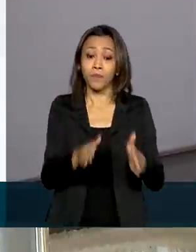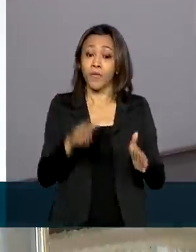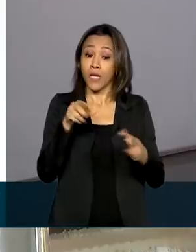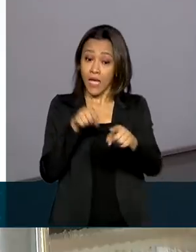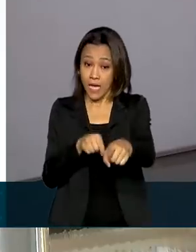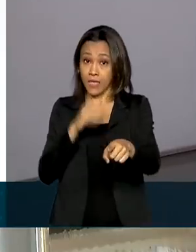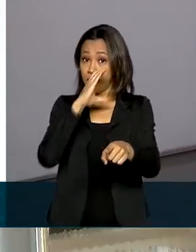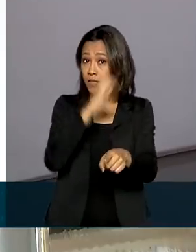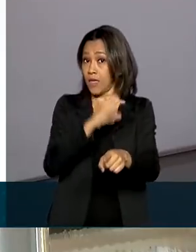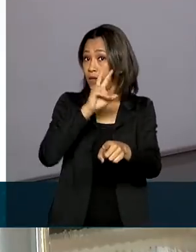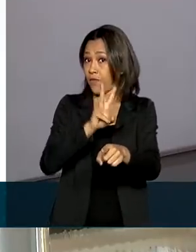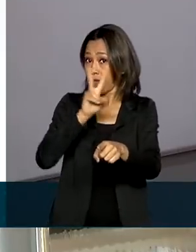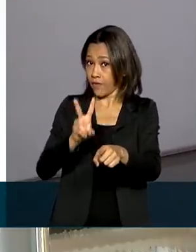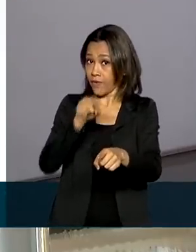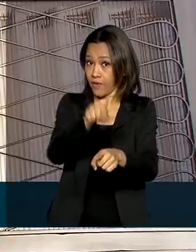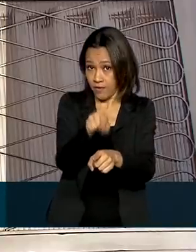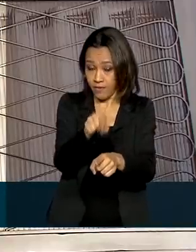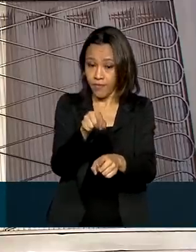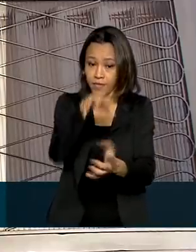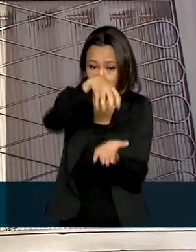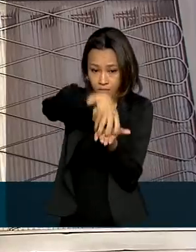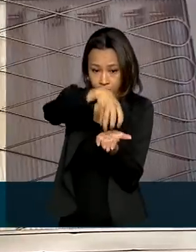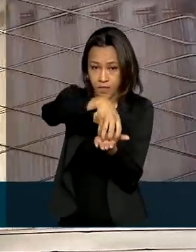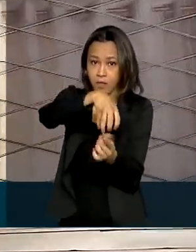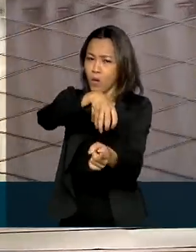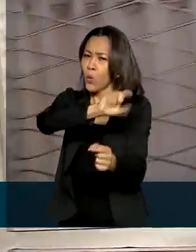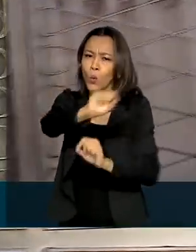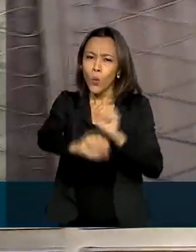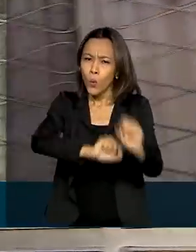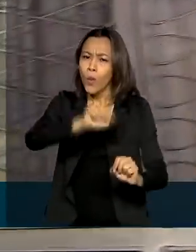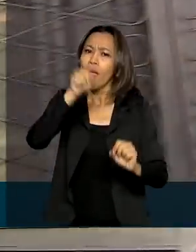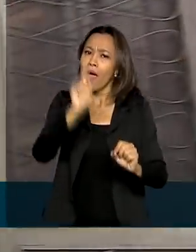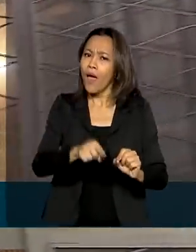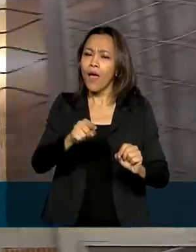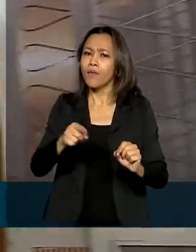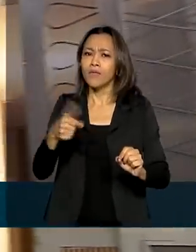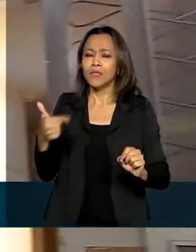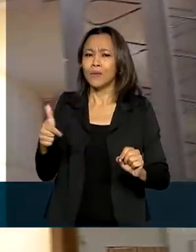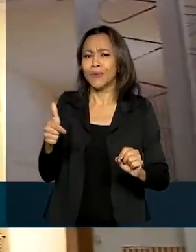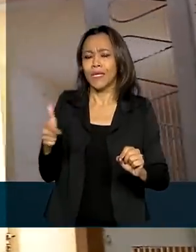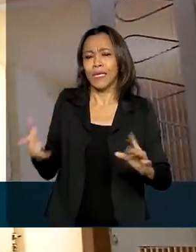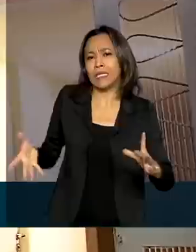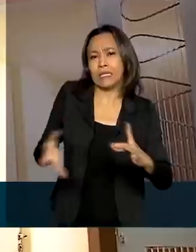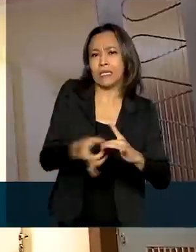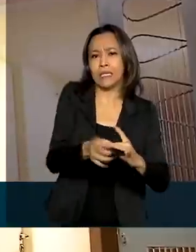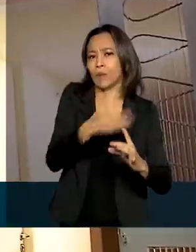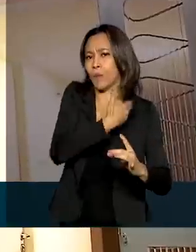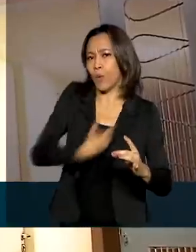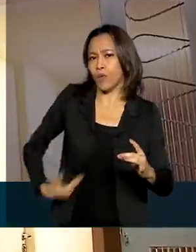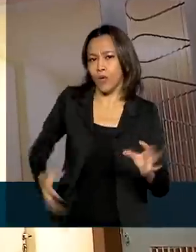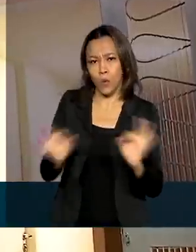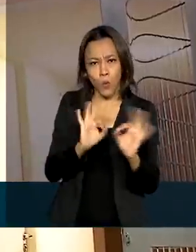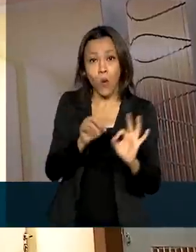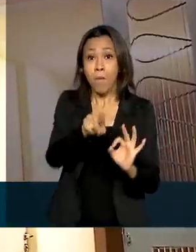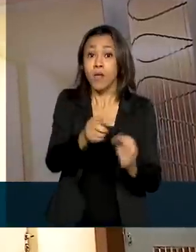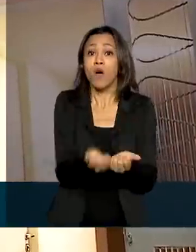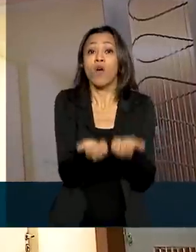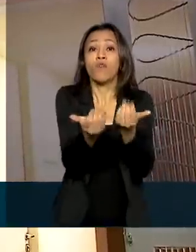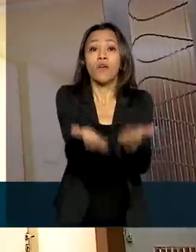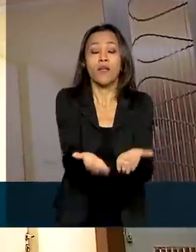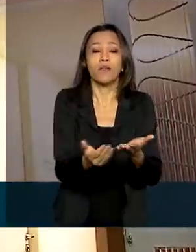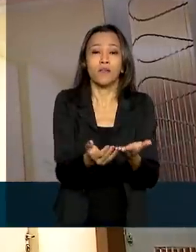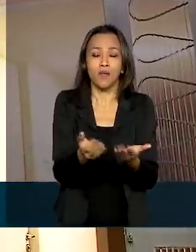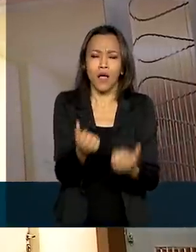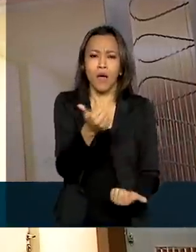Valorização da Vida, CVV, é uma organização não governamental que oferece apoio emocional 24